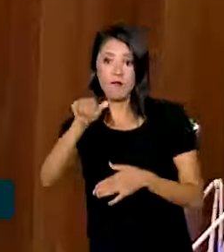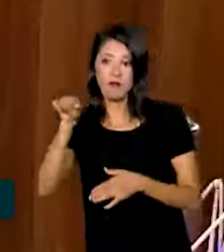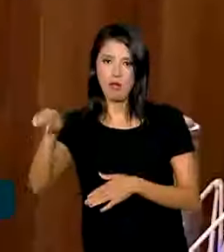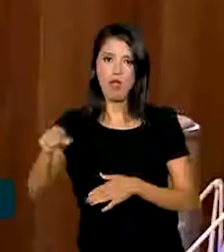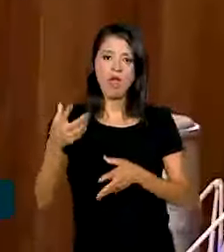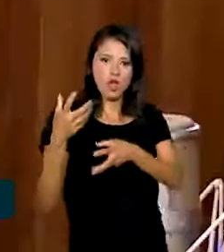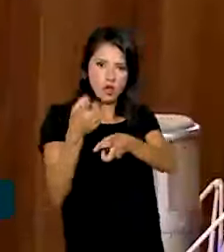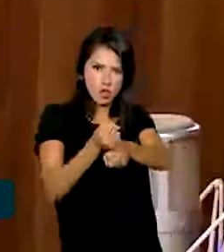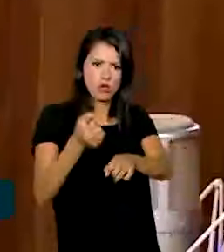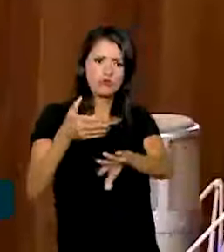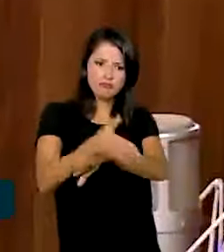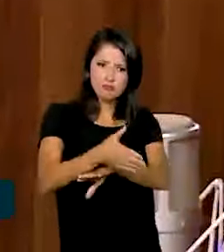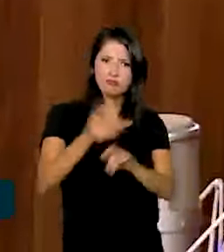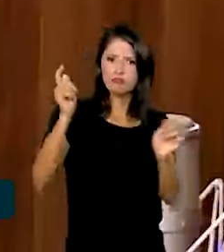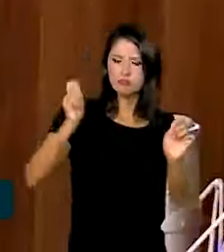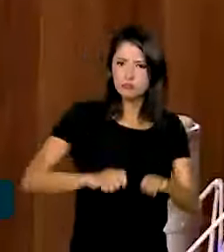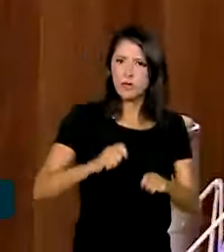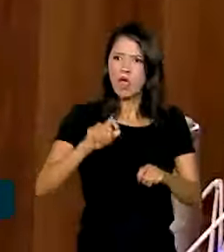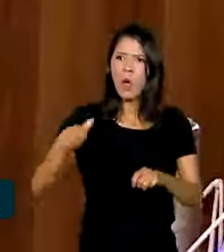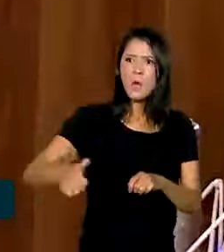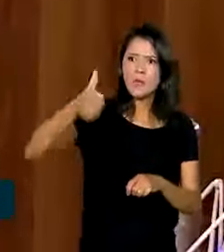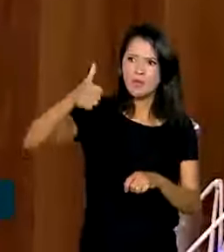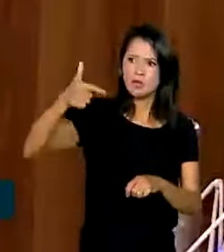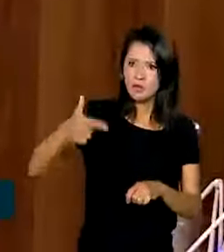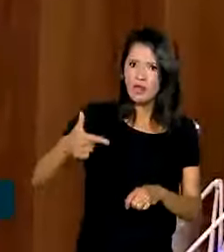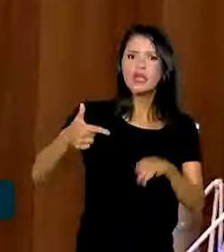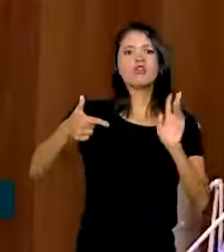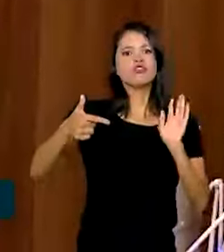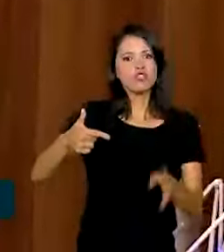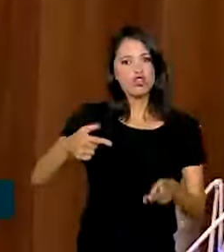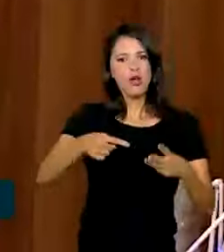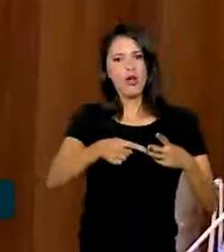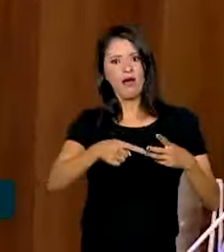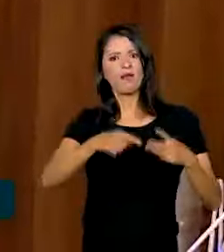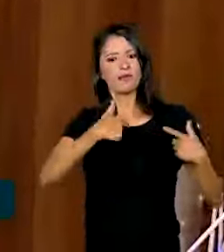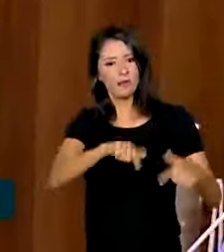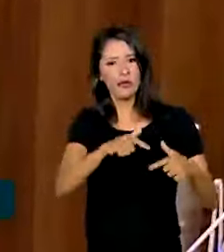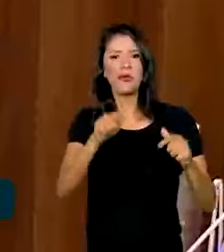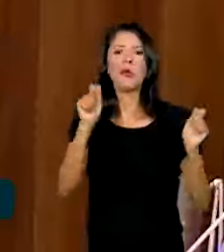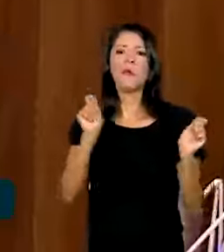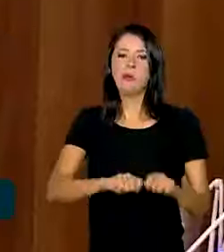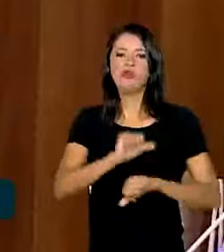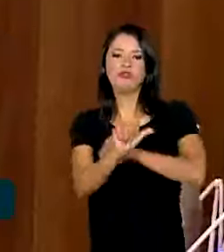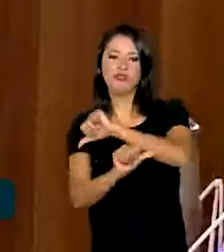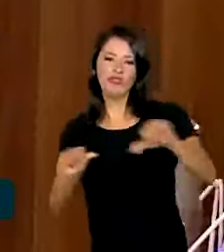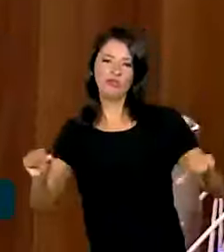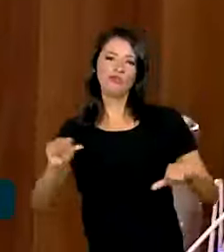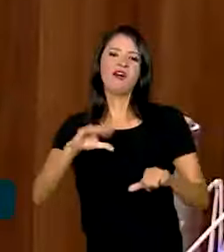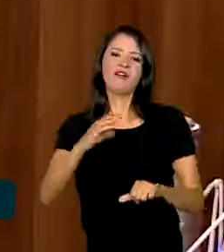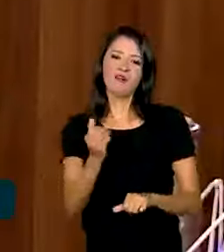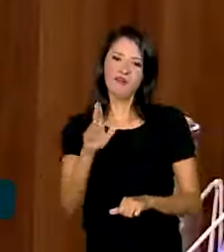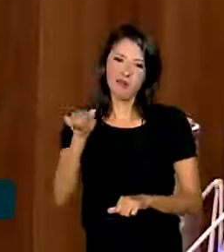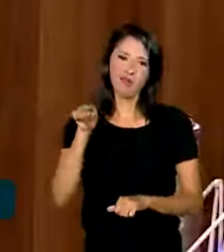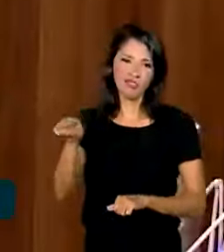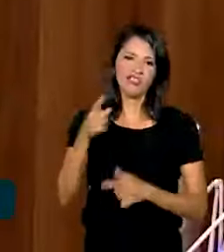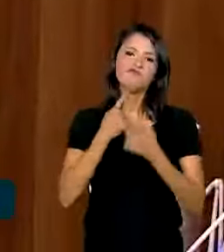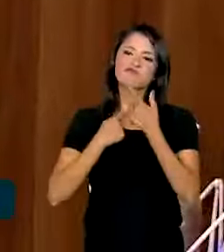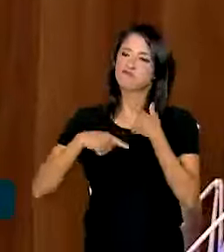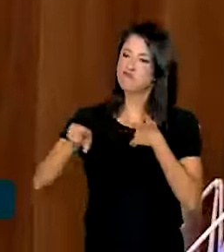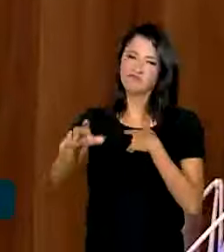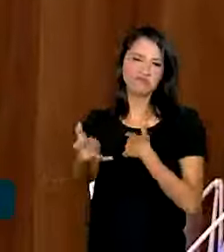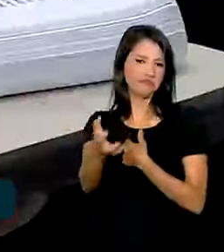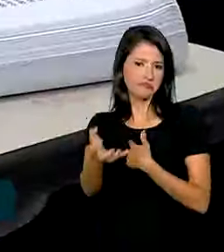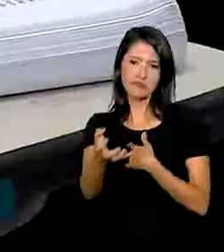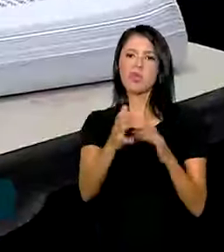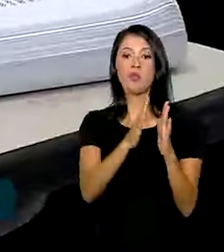para entrar numa que está acima, mesmo que ela já esteja trabalhando, ela vai ter a opção de mudar de cargo se ela quiser. Isso tudo durante a